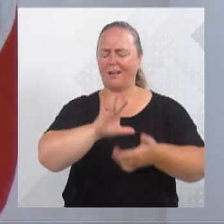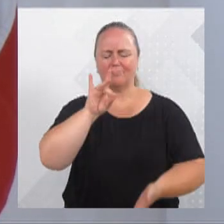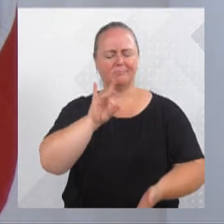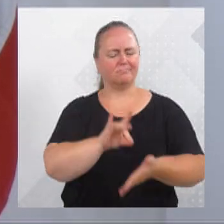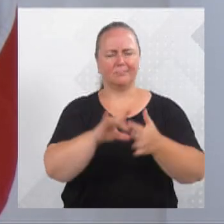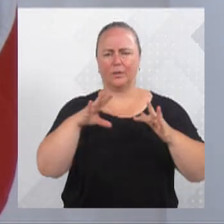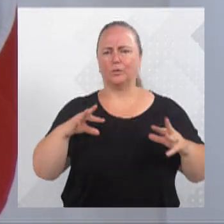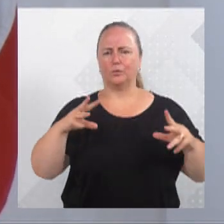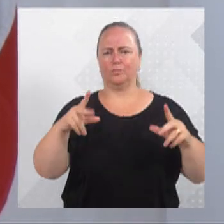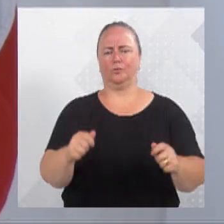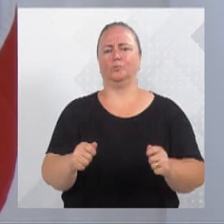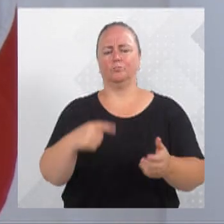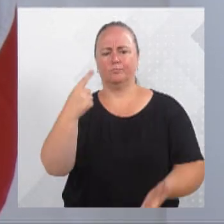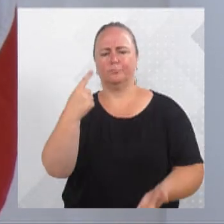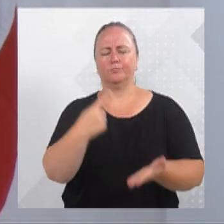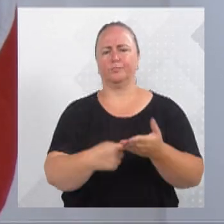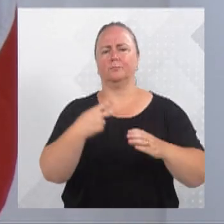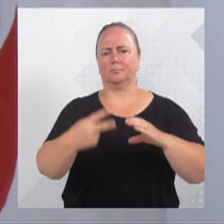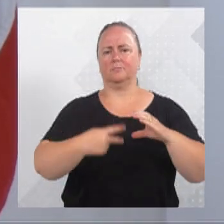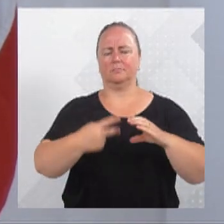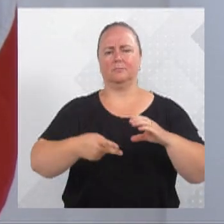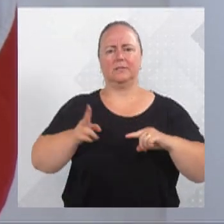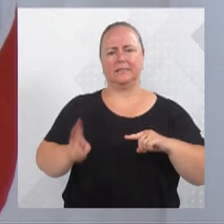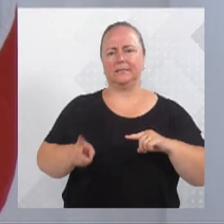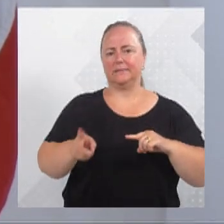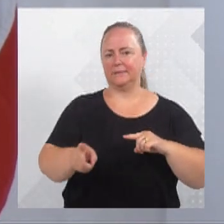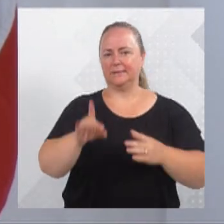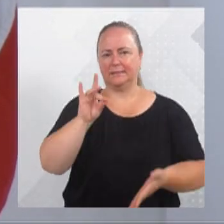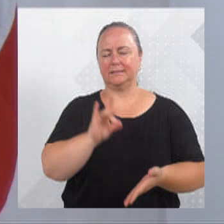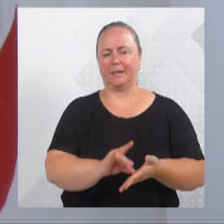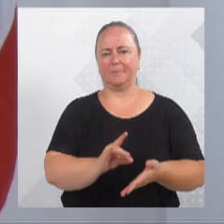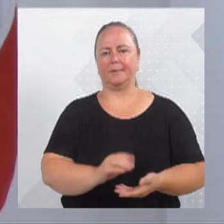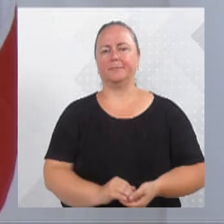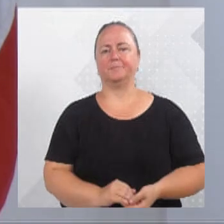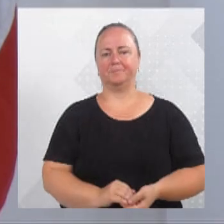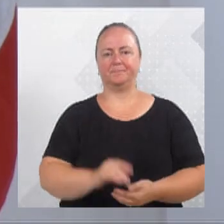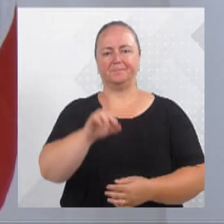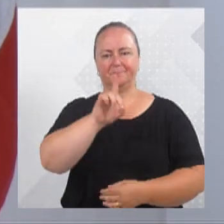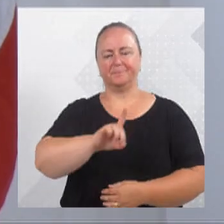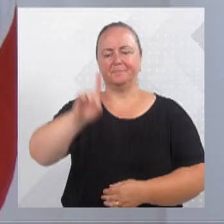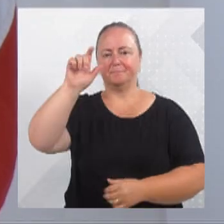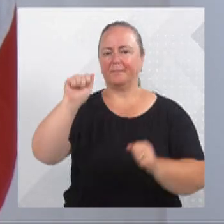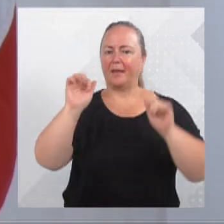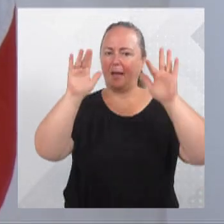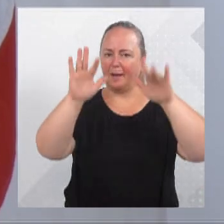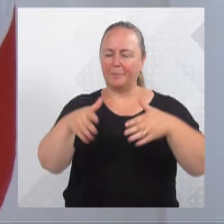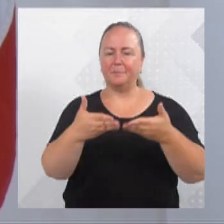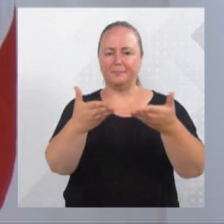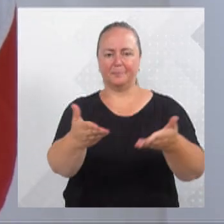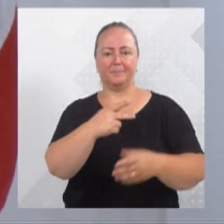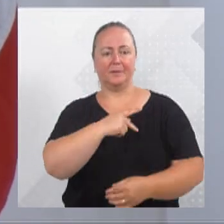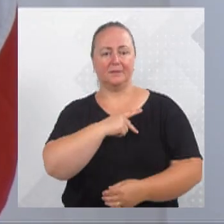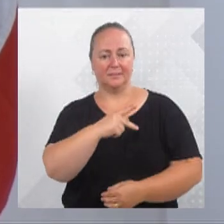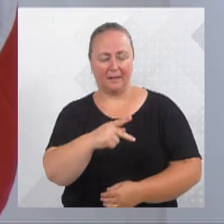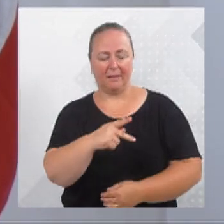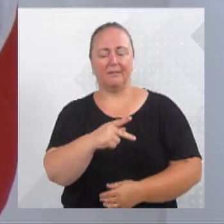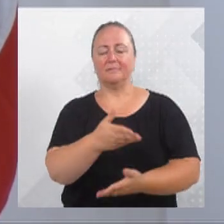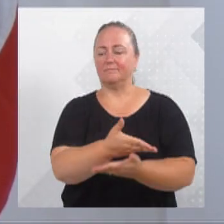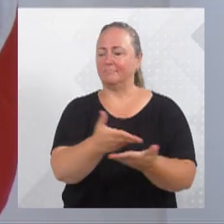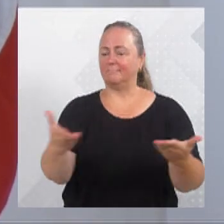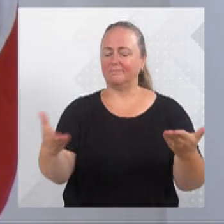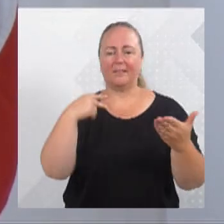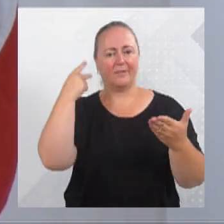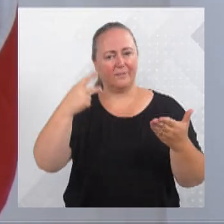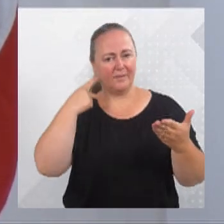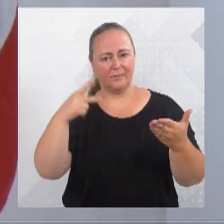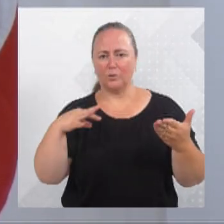de Vereadores, nós fizemos e vamos continuar fazendo de modo muito especial. Deus abençoe a cada um de vocês, presidente, aos vereadores e